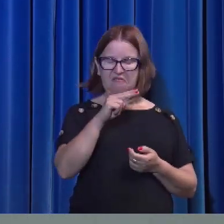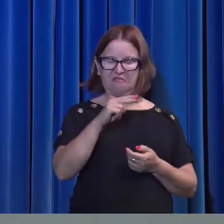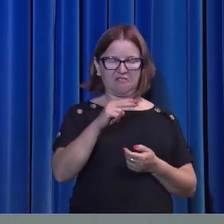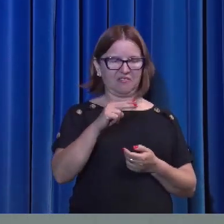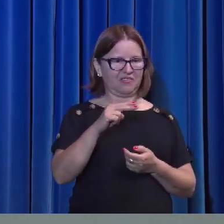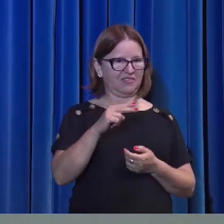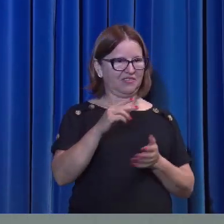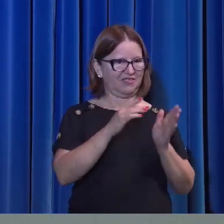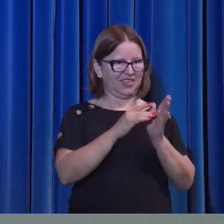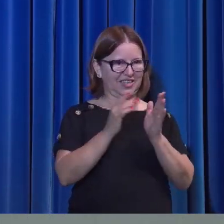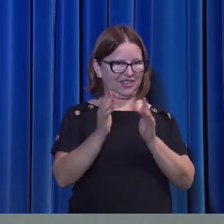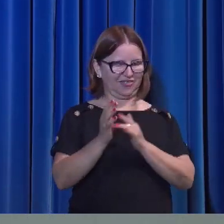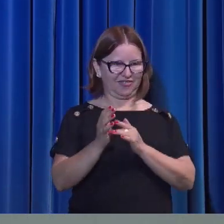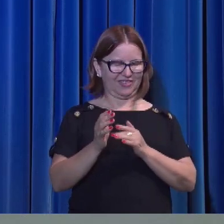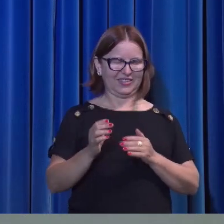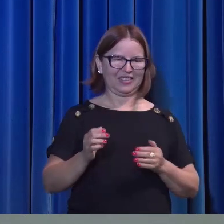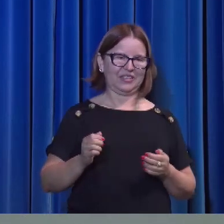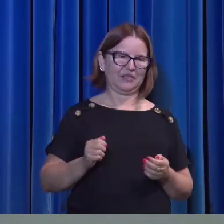ressuscitado.